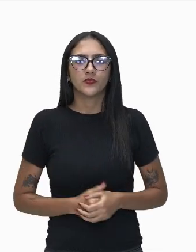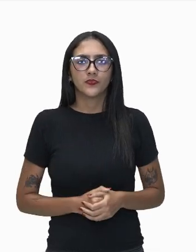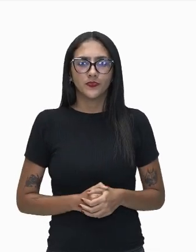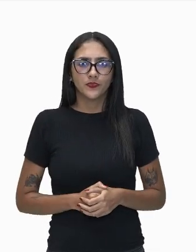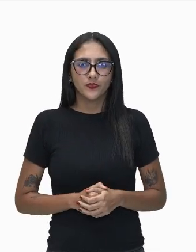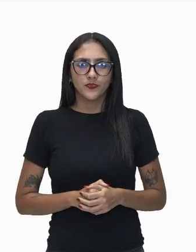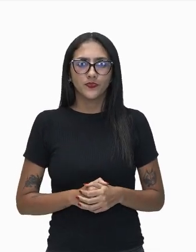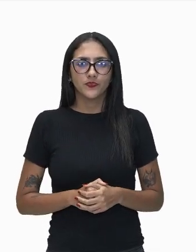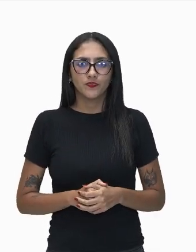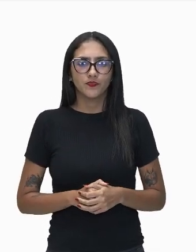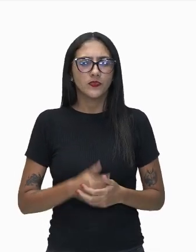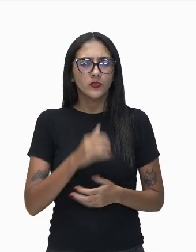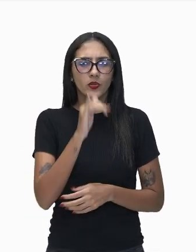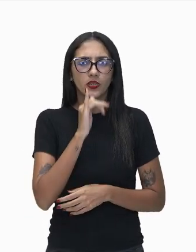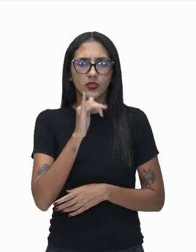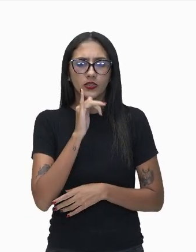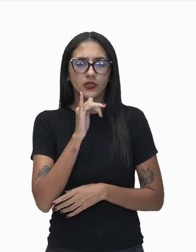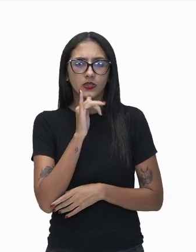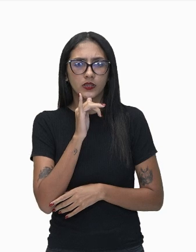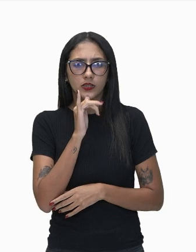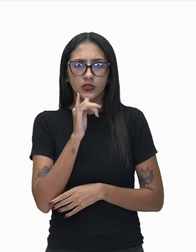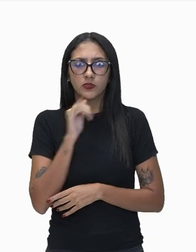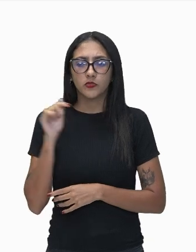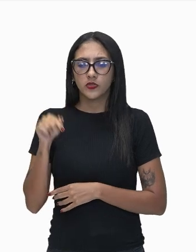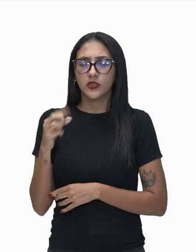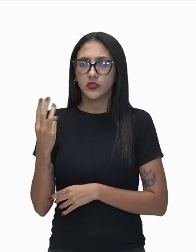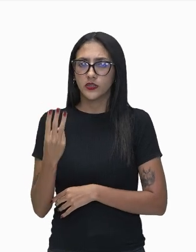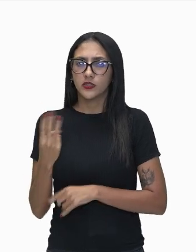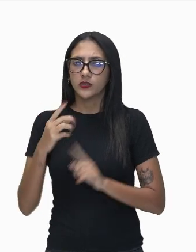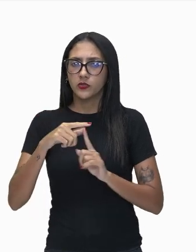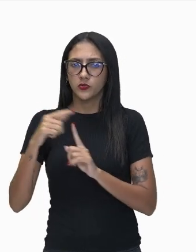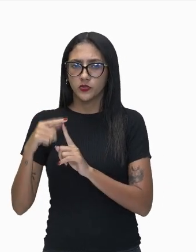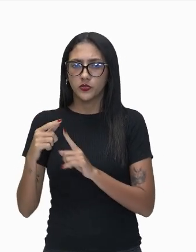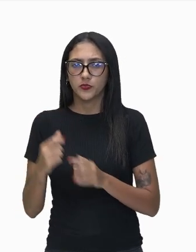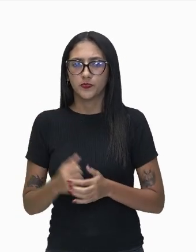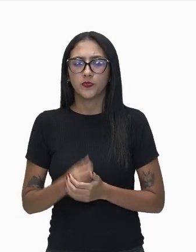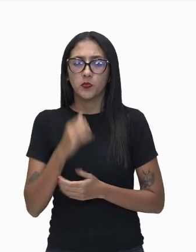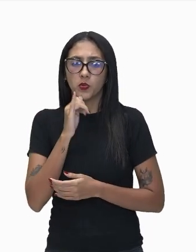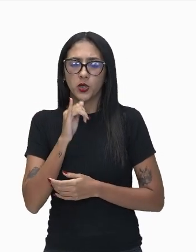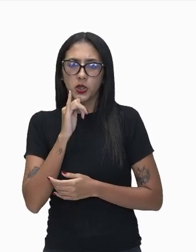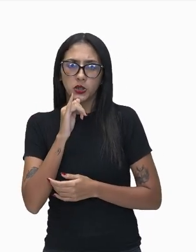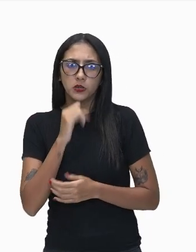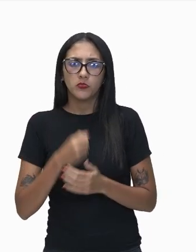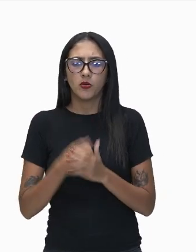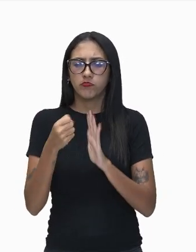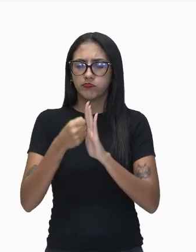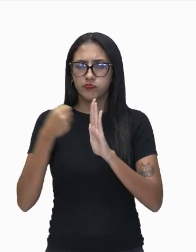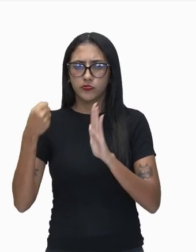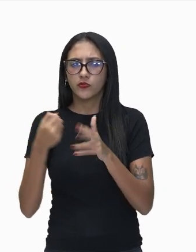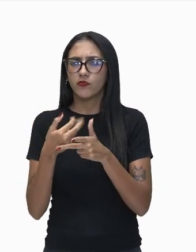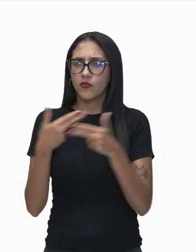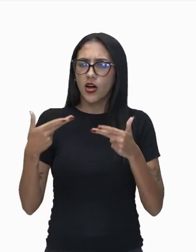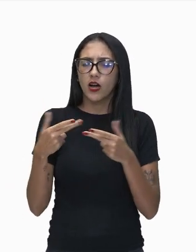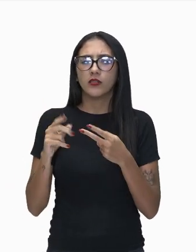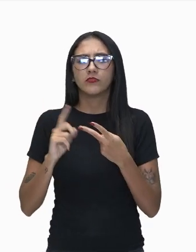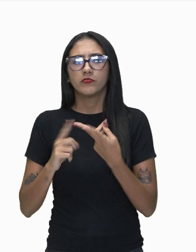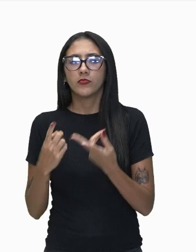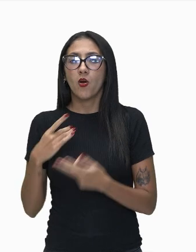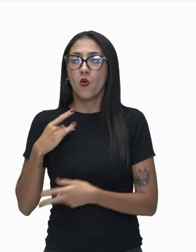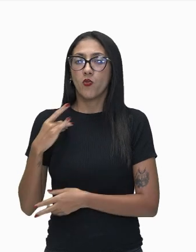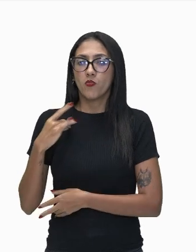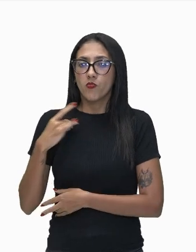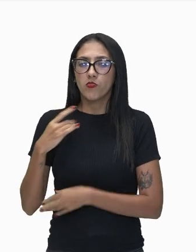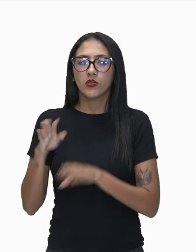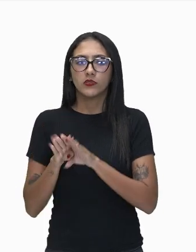Os exemplos aí da indústria de bens de consumo incluem eletrodomésticos, as roupas que a gente usa,